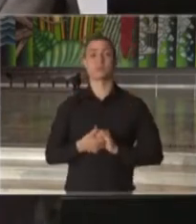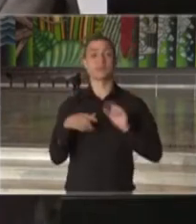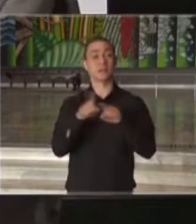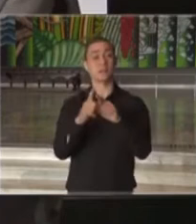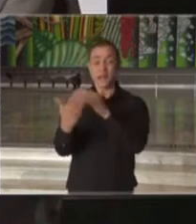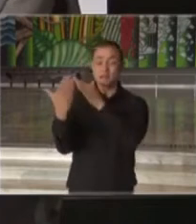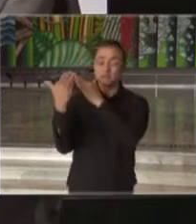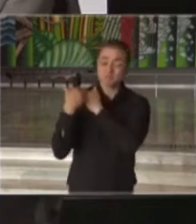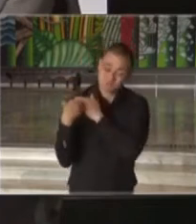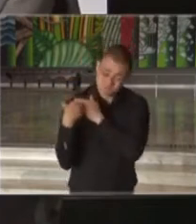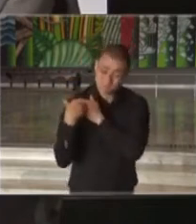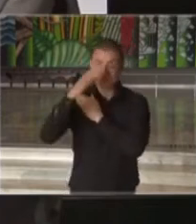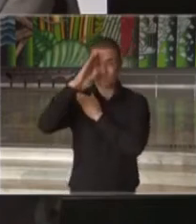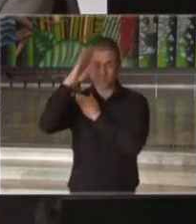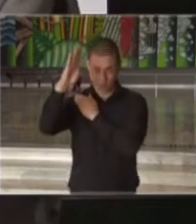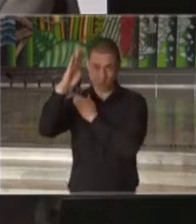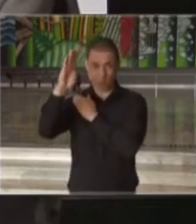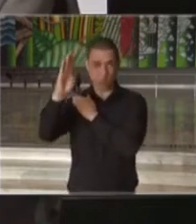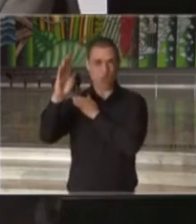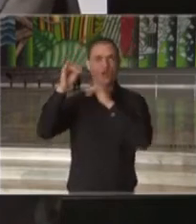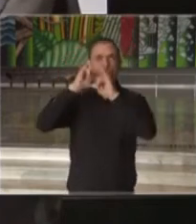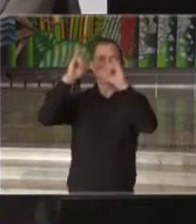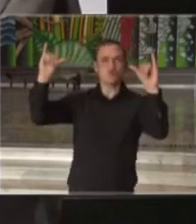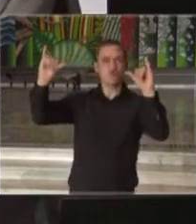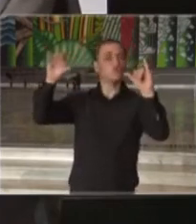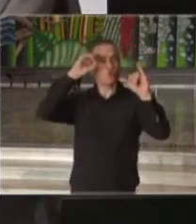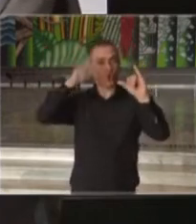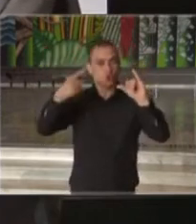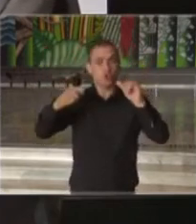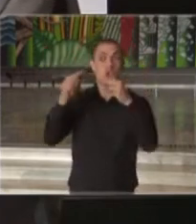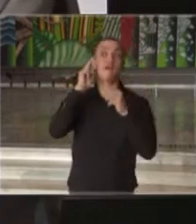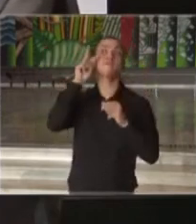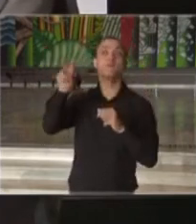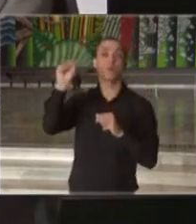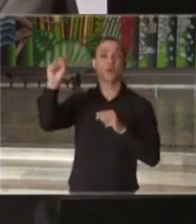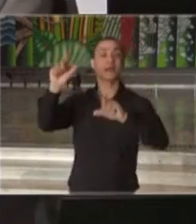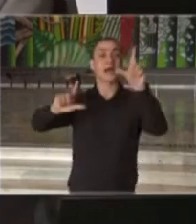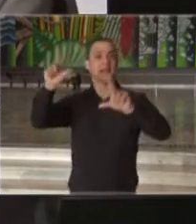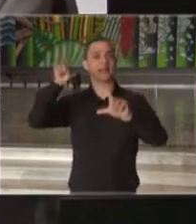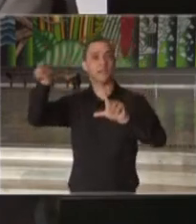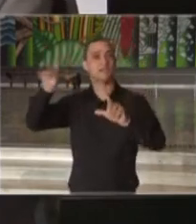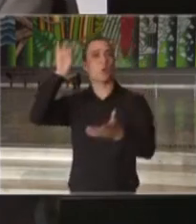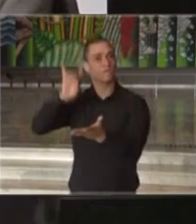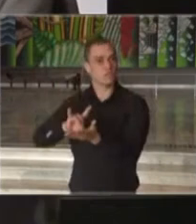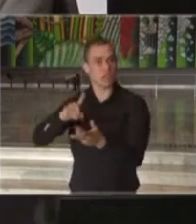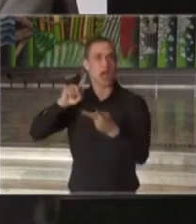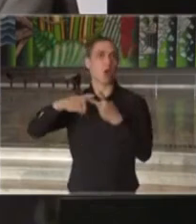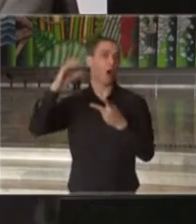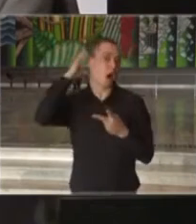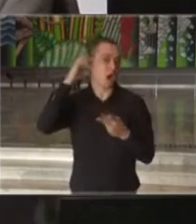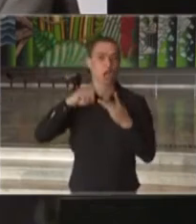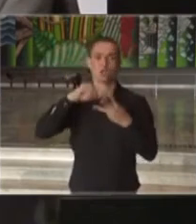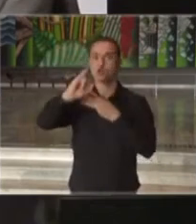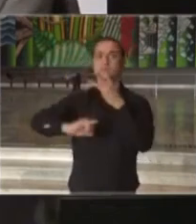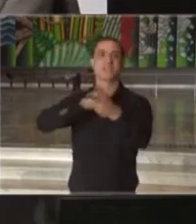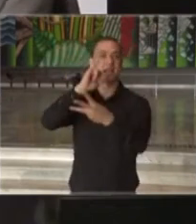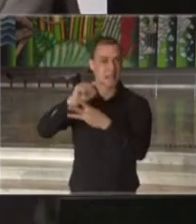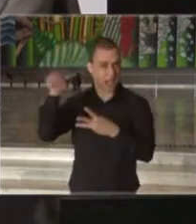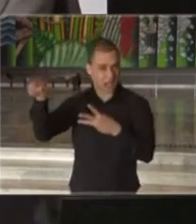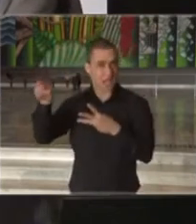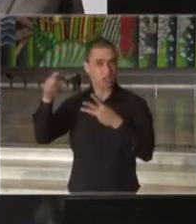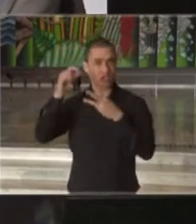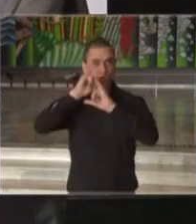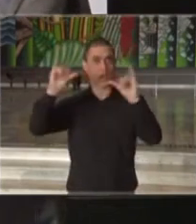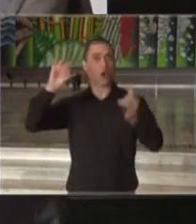responsabilidade e acompanhem as notícias diariamente pelas emissoras de televisão, pelas emissoras de rádio, pelos sites de